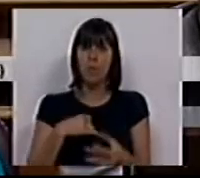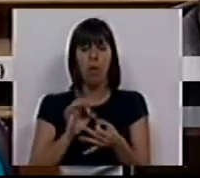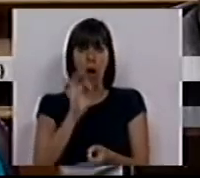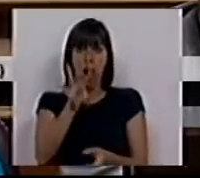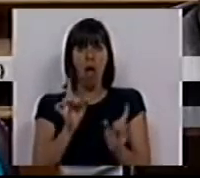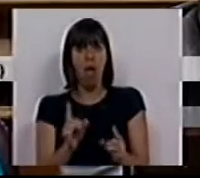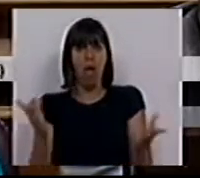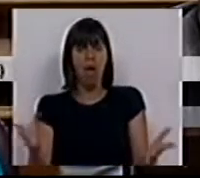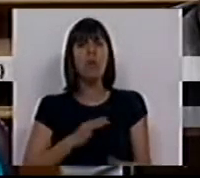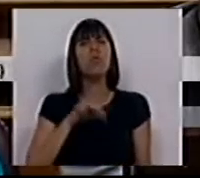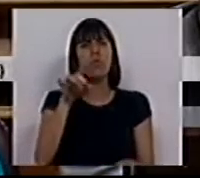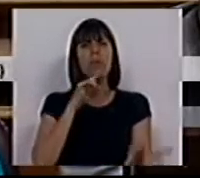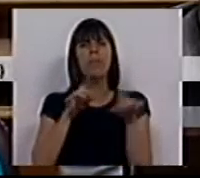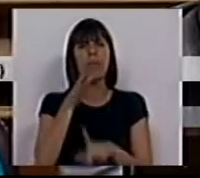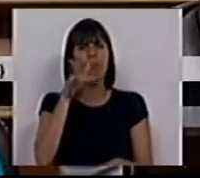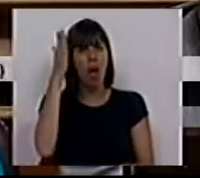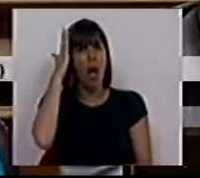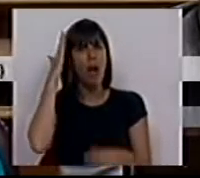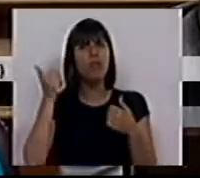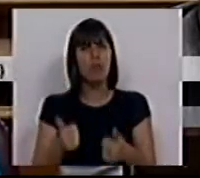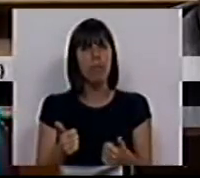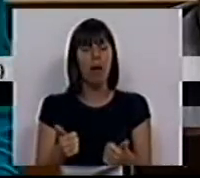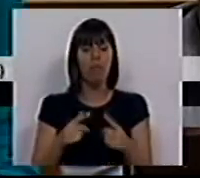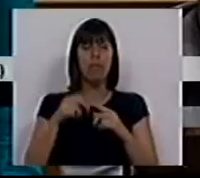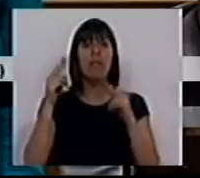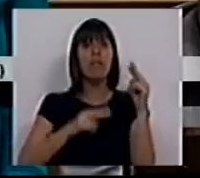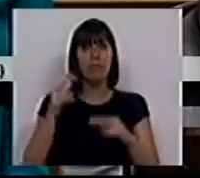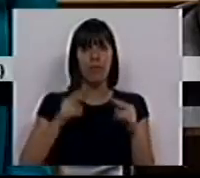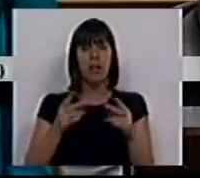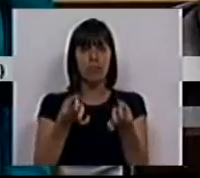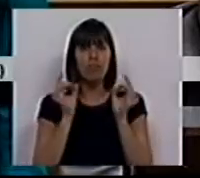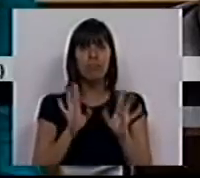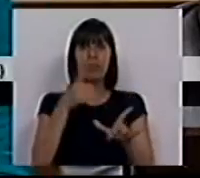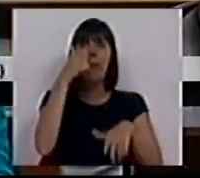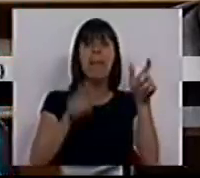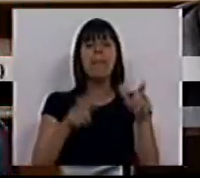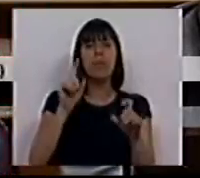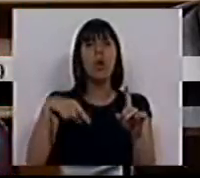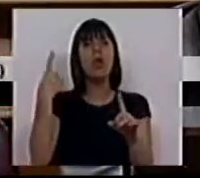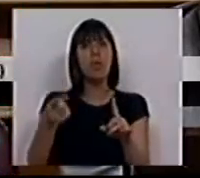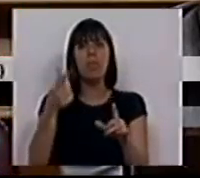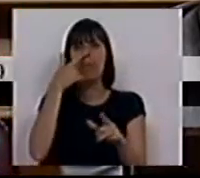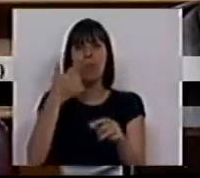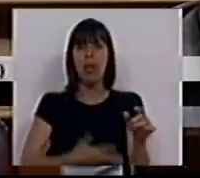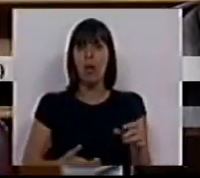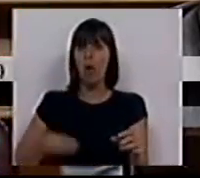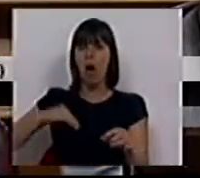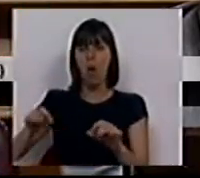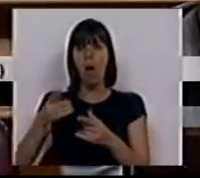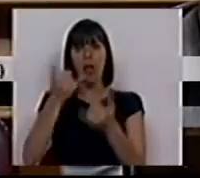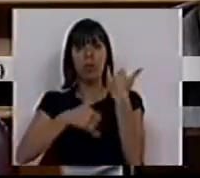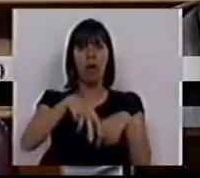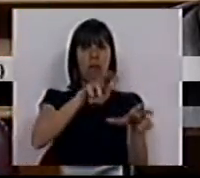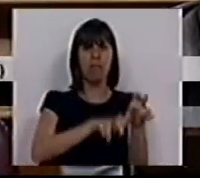deixamos aqui. O Sr. Deputado acha bem que as finanças despeçam pessoas e depois ponham um desempregado sem salário a